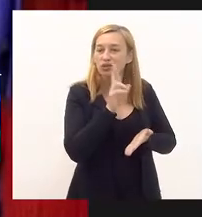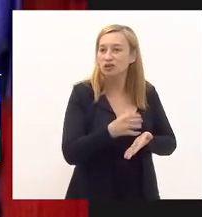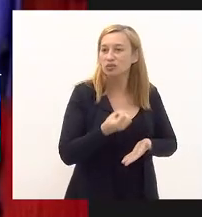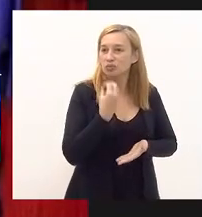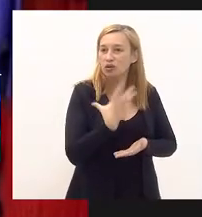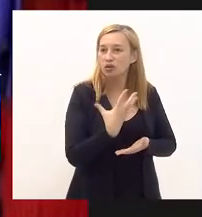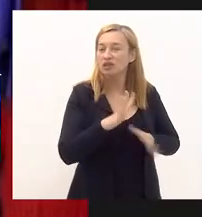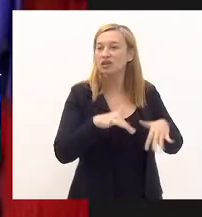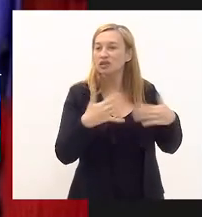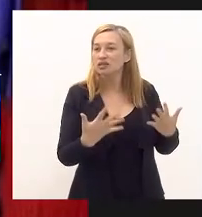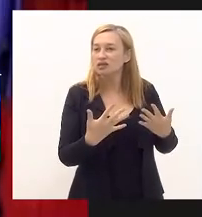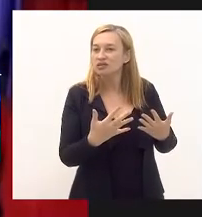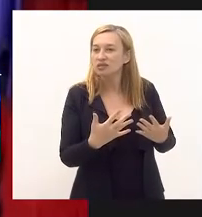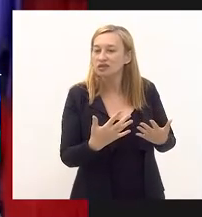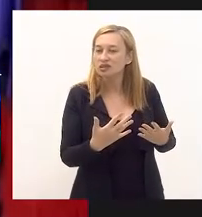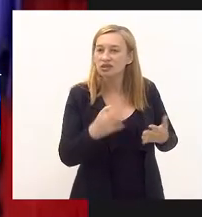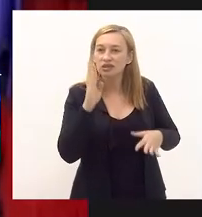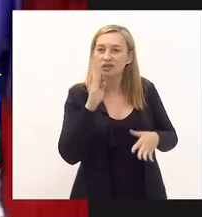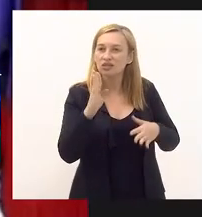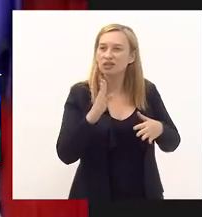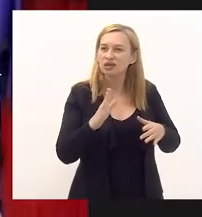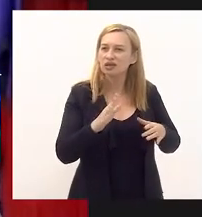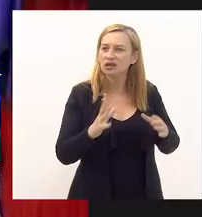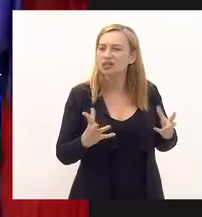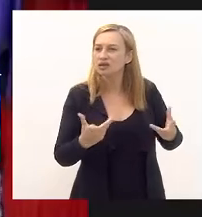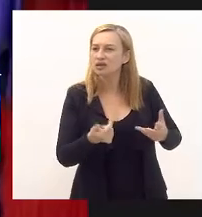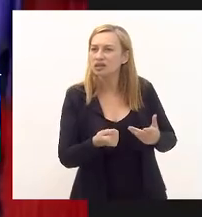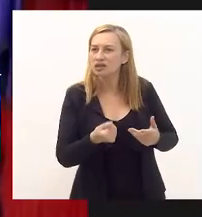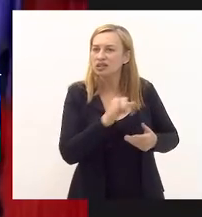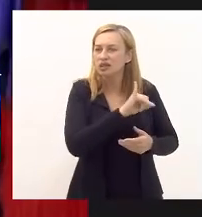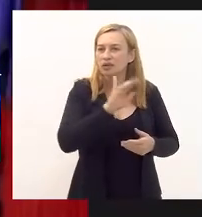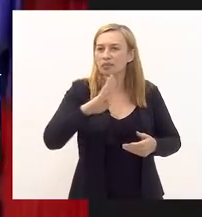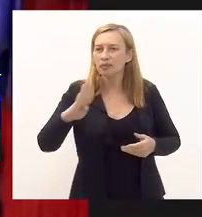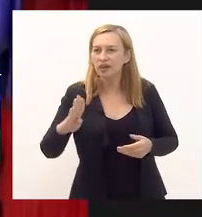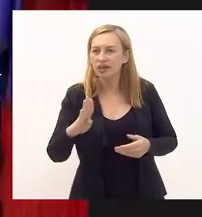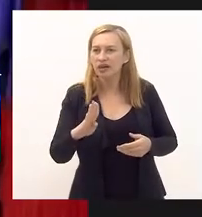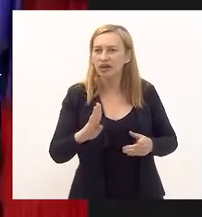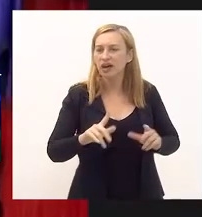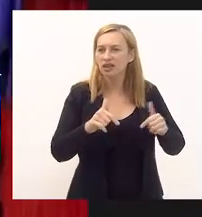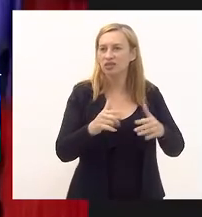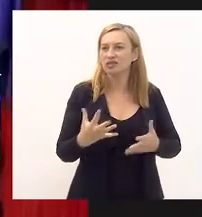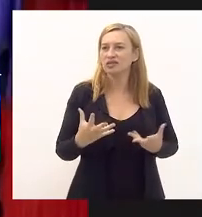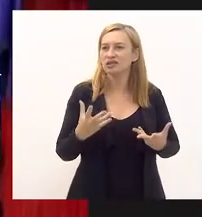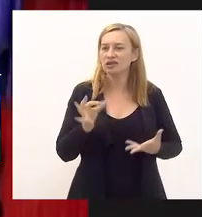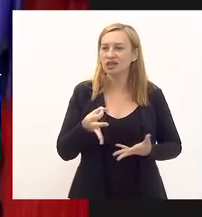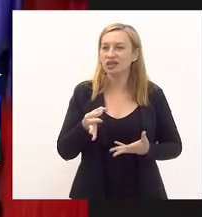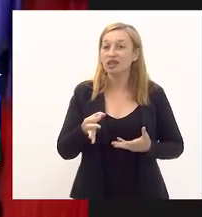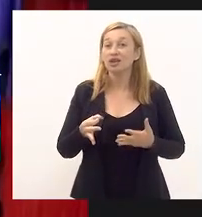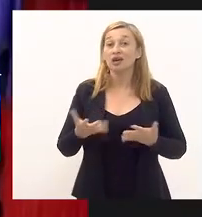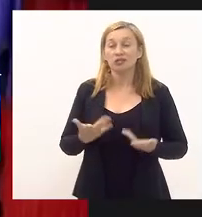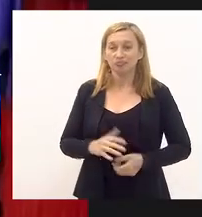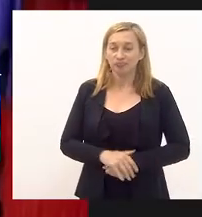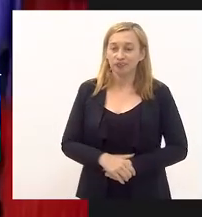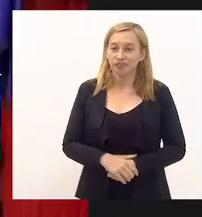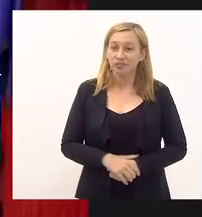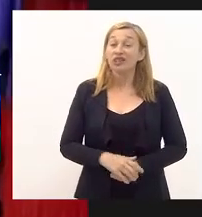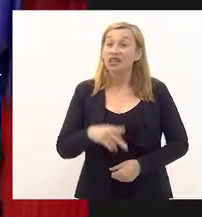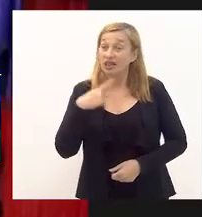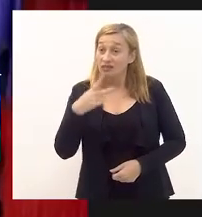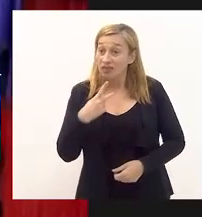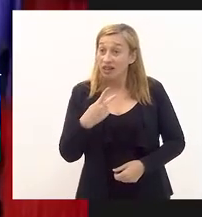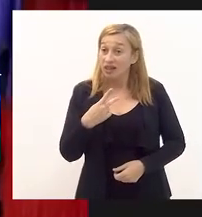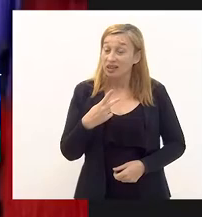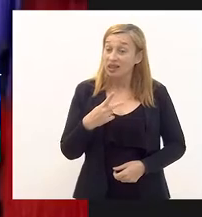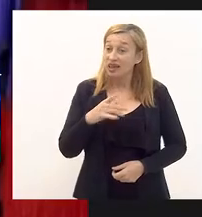portanto à luz do princípio da eficiência o IVB agiu de forma diligente olha só e ela disse o seguinte